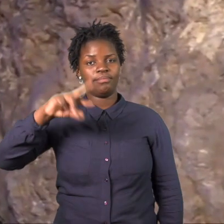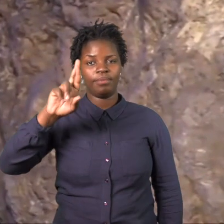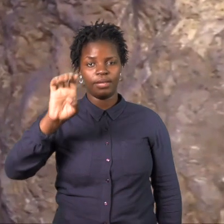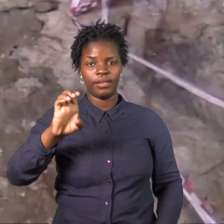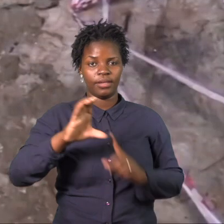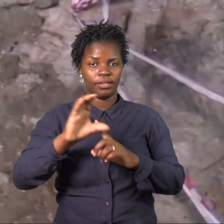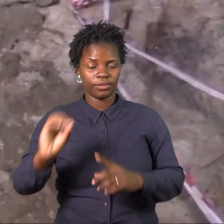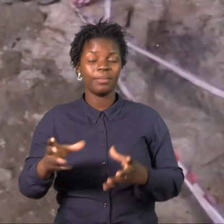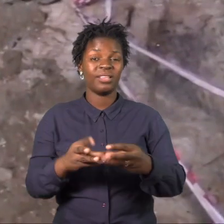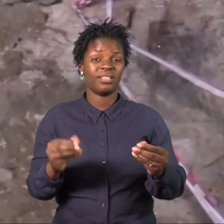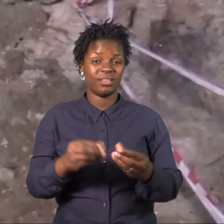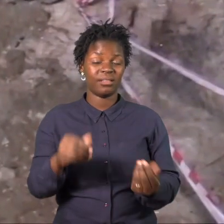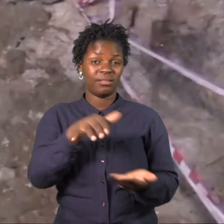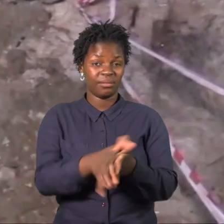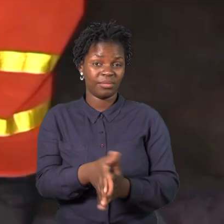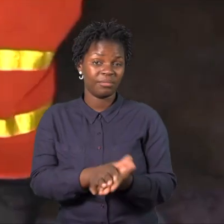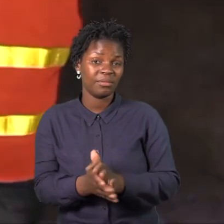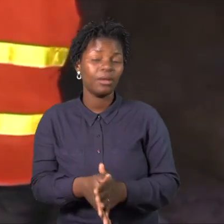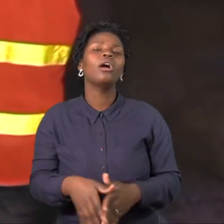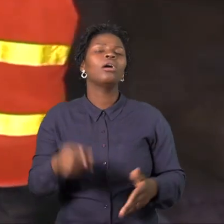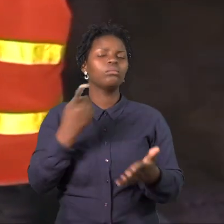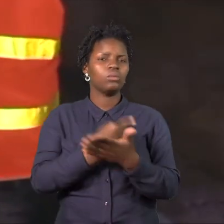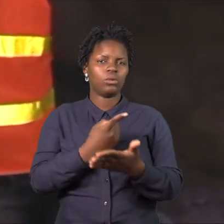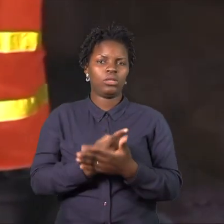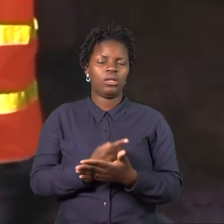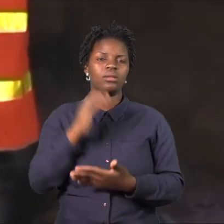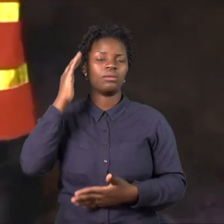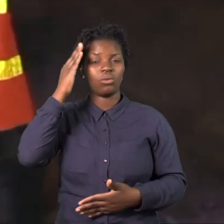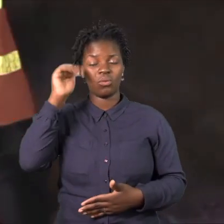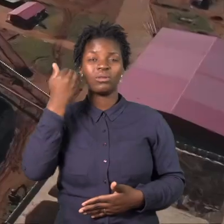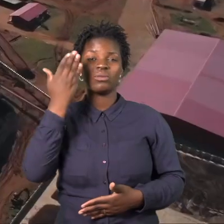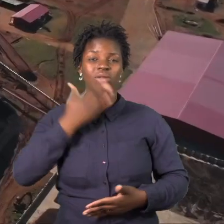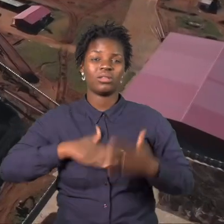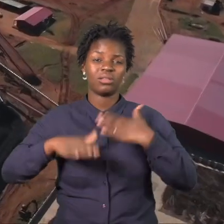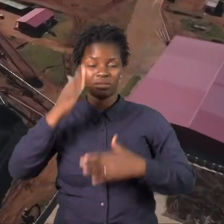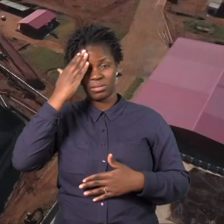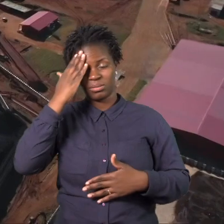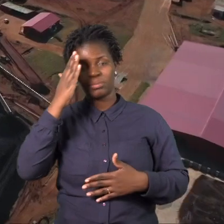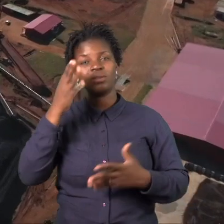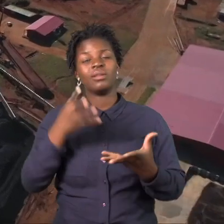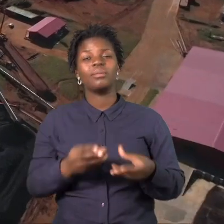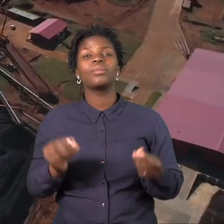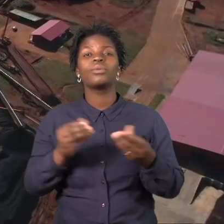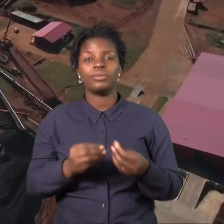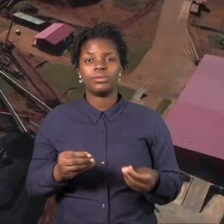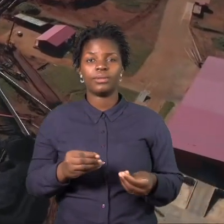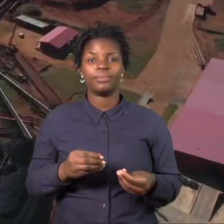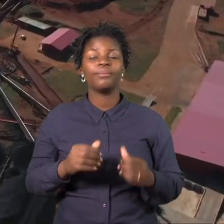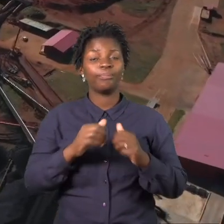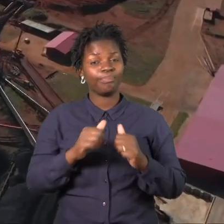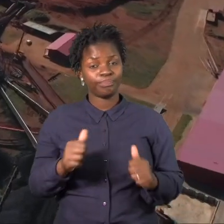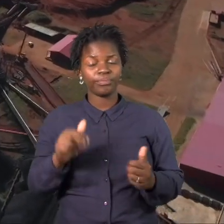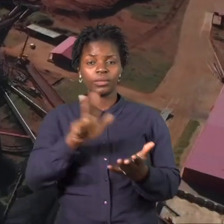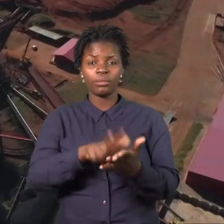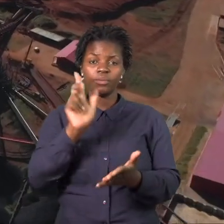risco de perda de receitas devido à falta de certificação efetiva da qualidade e quantidade dos minerais.